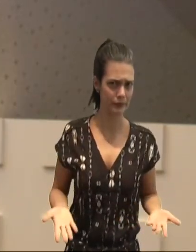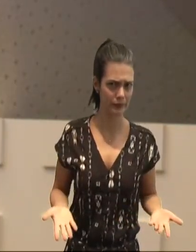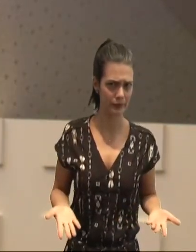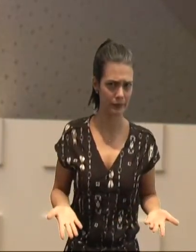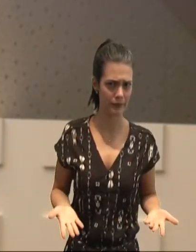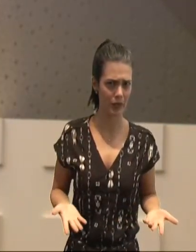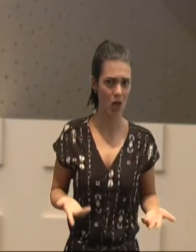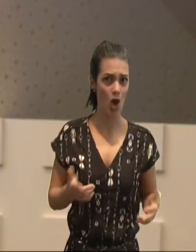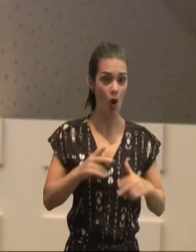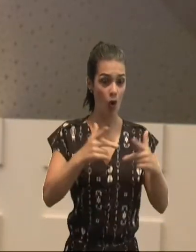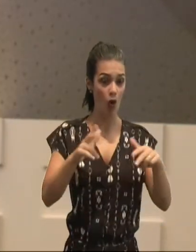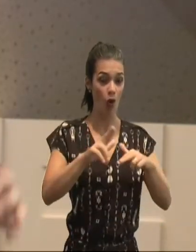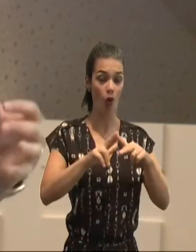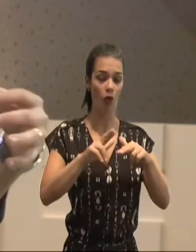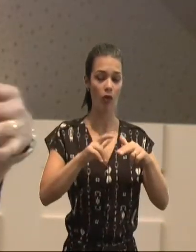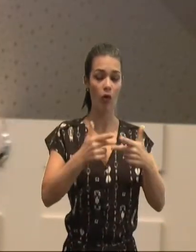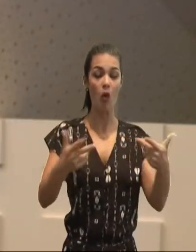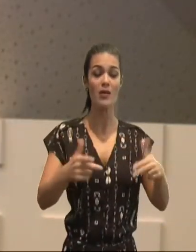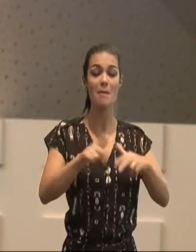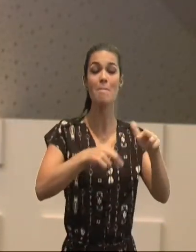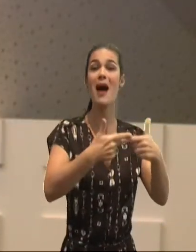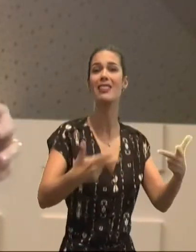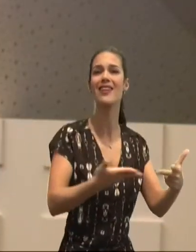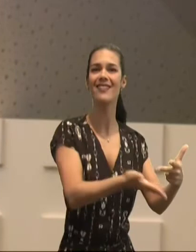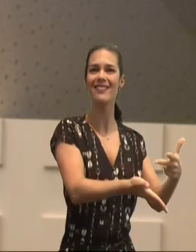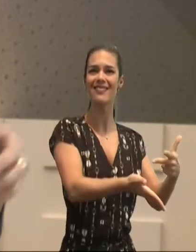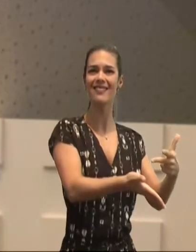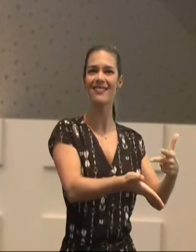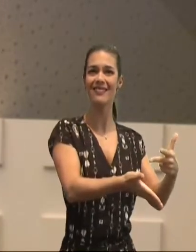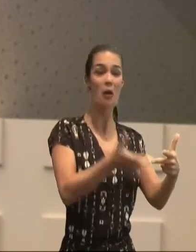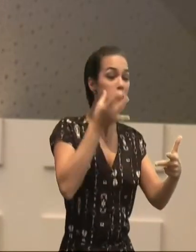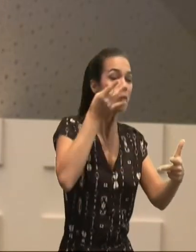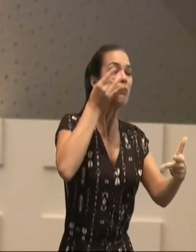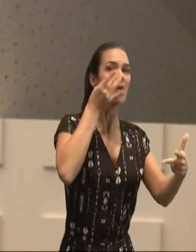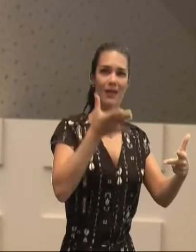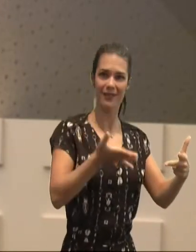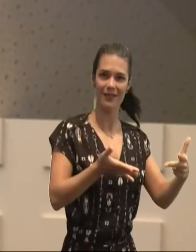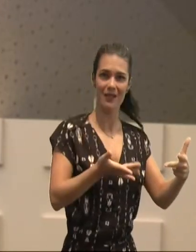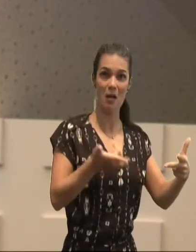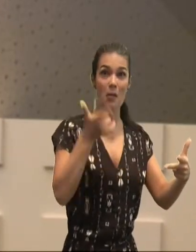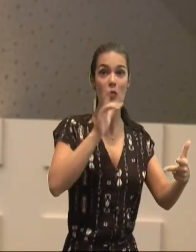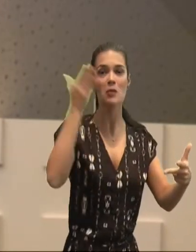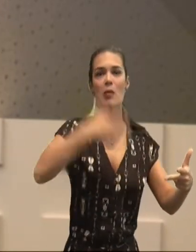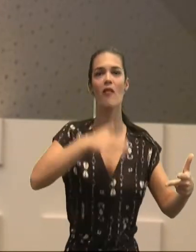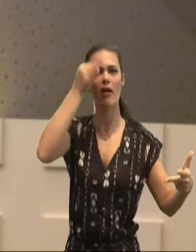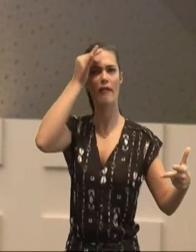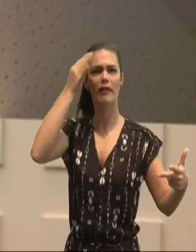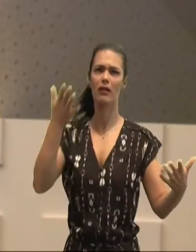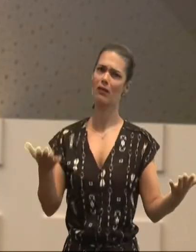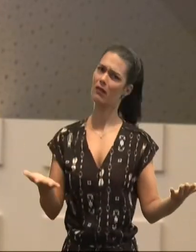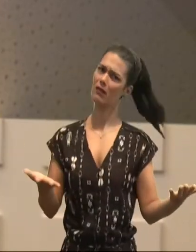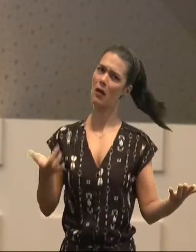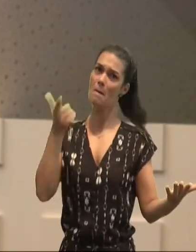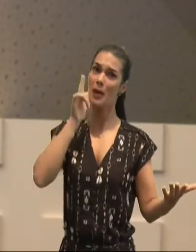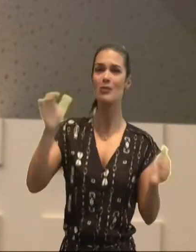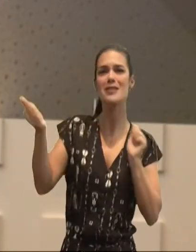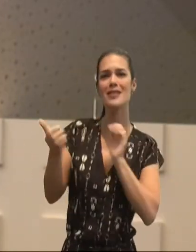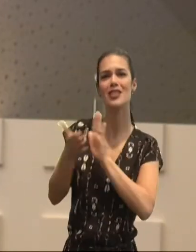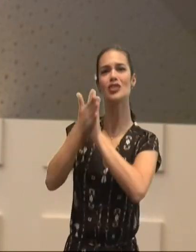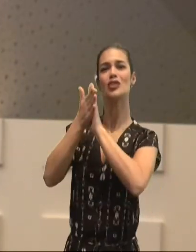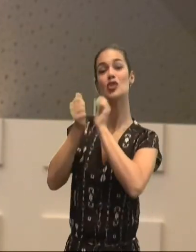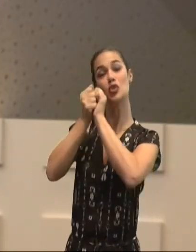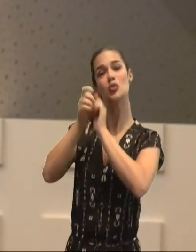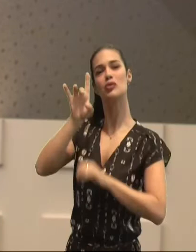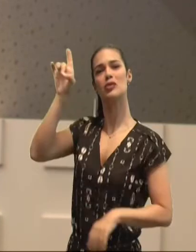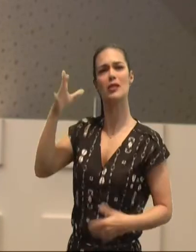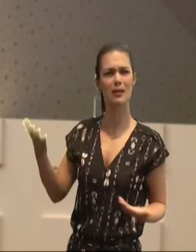virtude, si, pudessem tornar, essas pessoas, mais santas, e mais próximos, de Deus, sendo que, em Jesus,